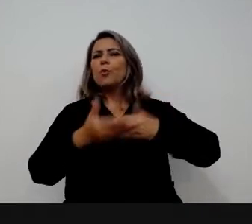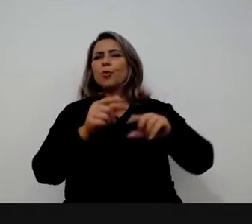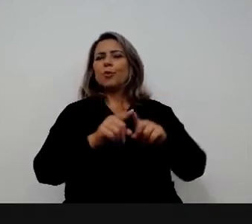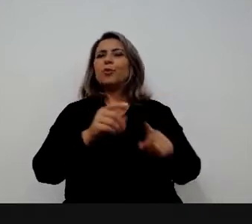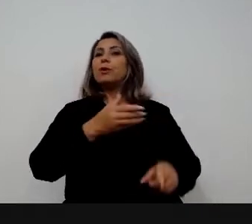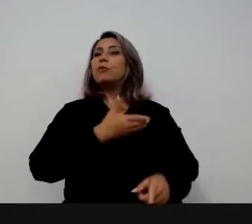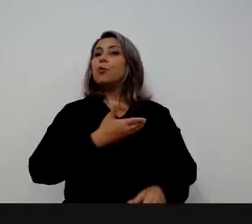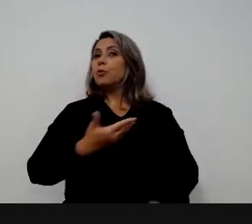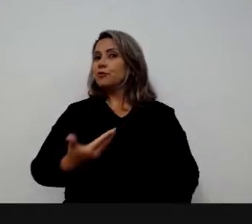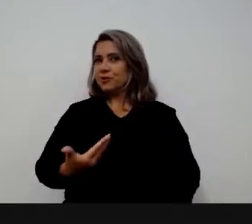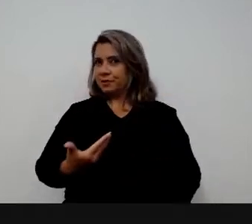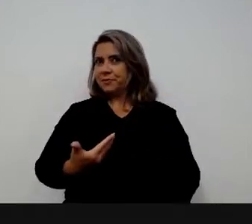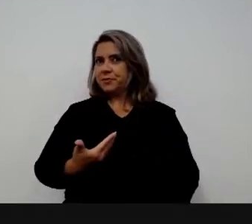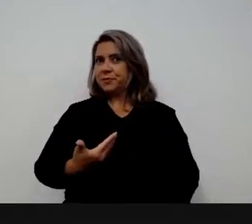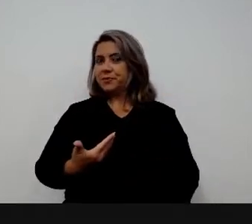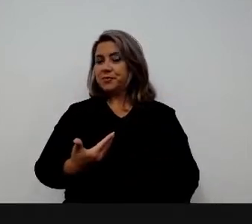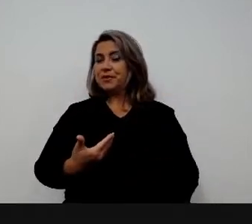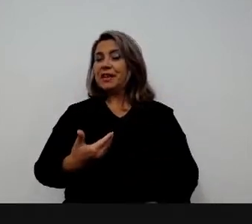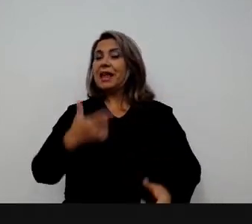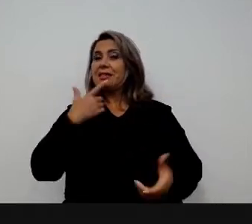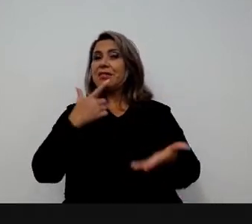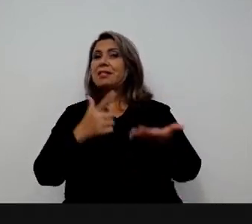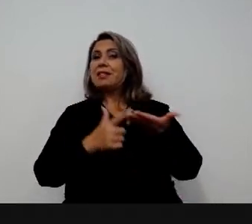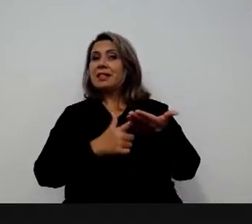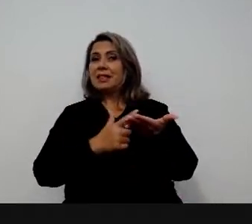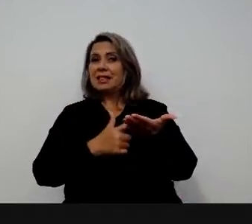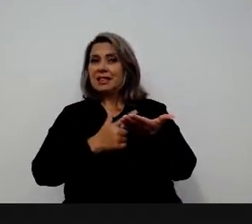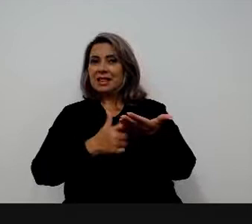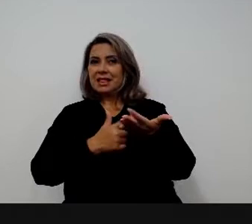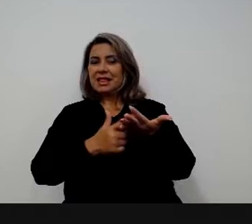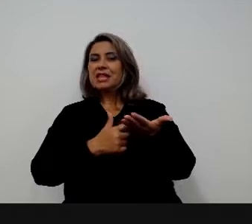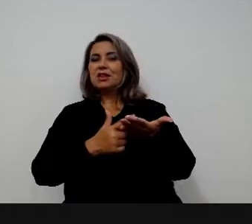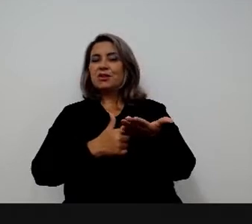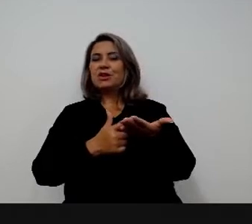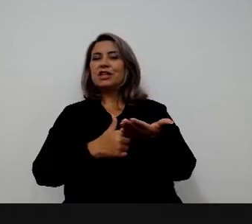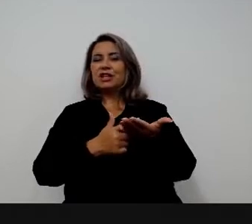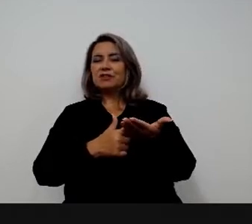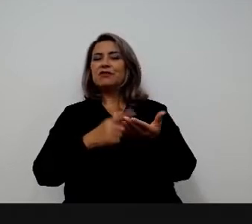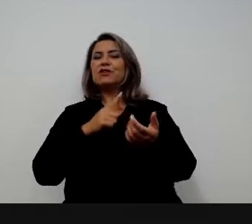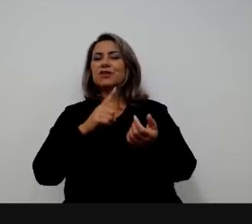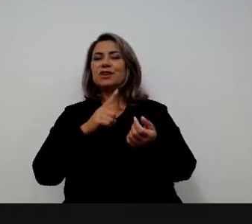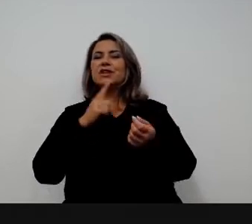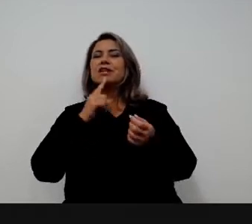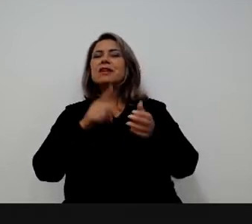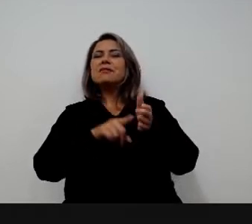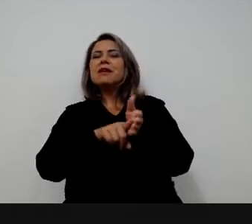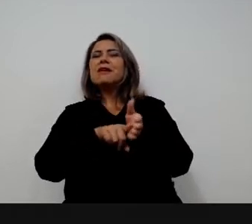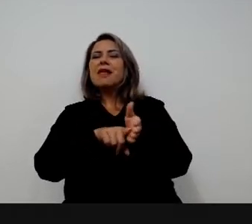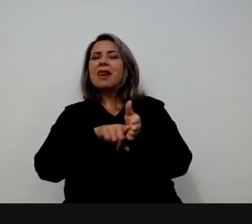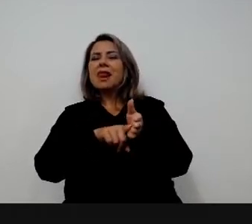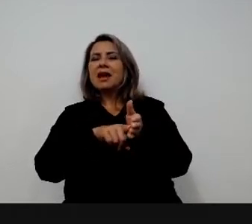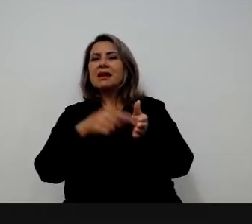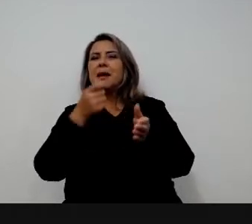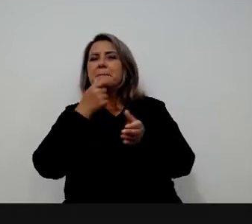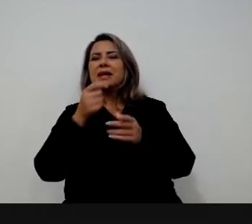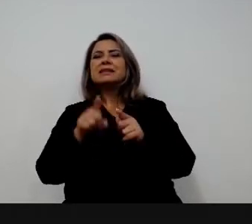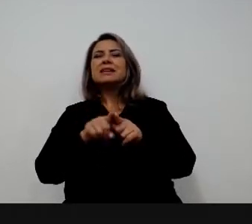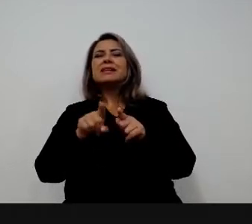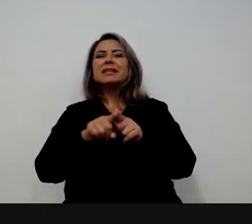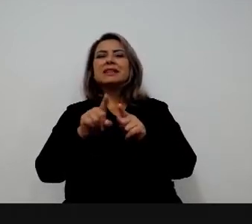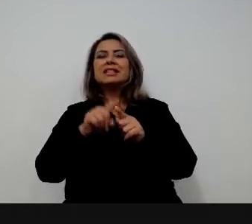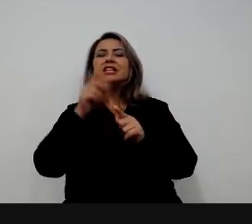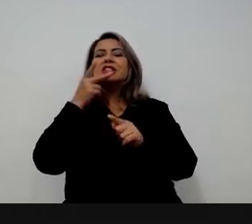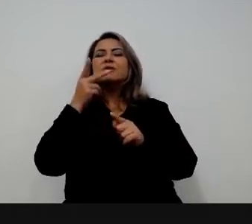governar. No livro The Fourth Revolution, dois analistas políticos britânicos chamam a escola